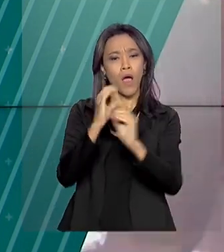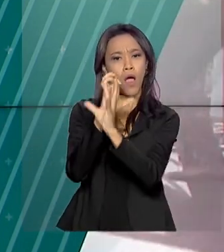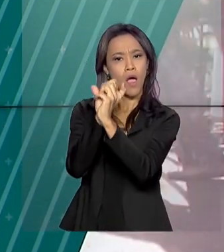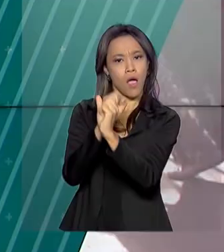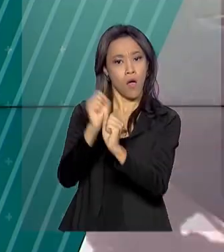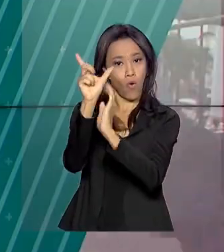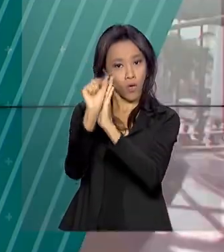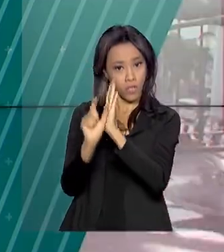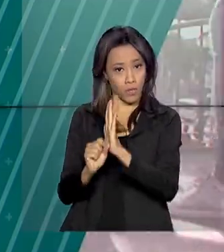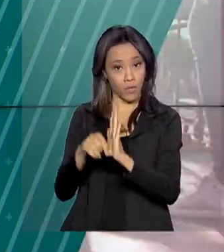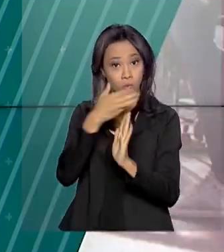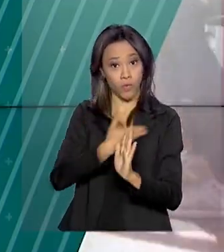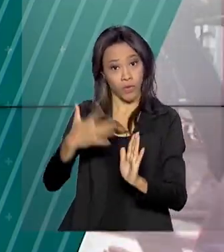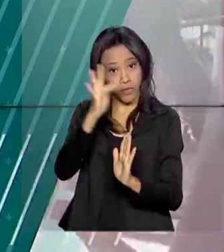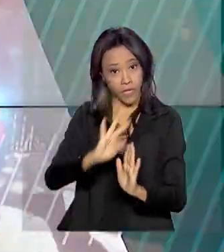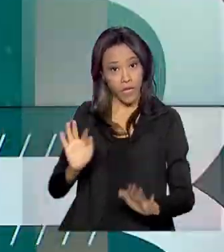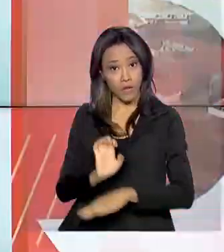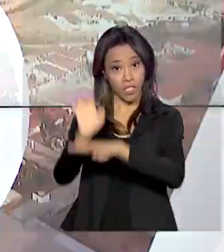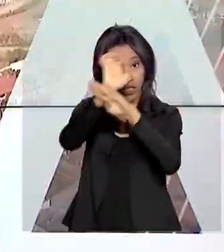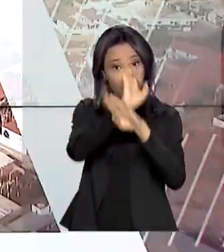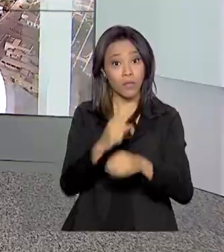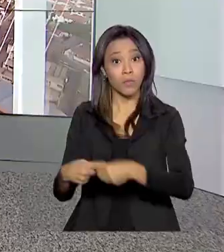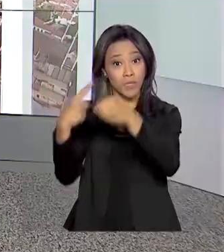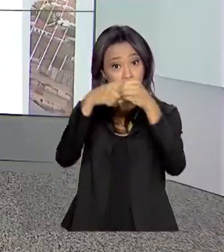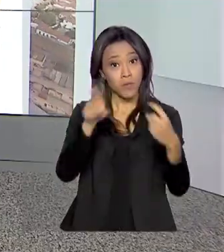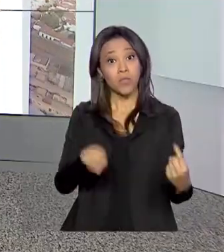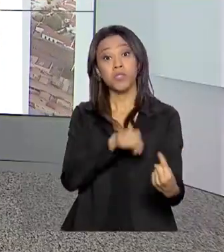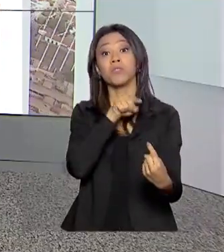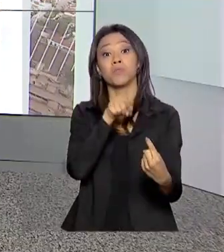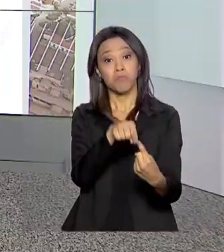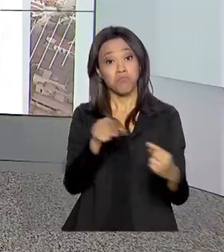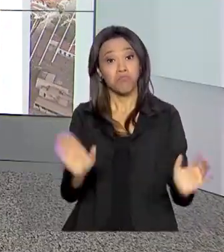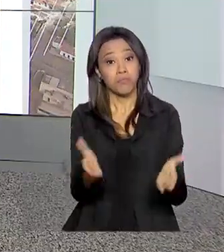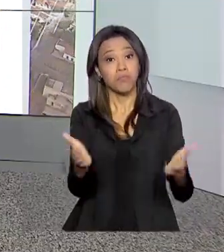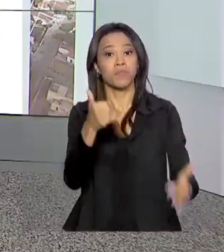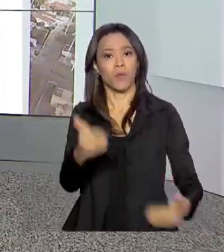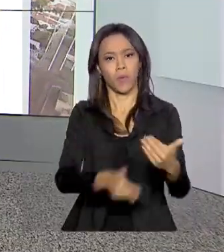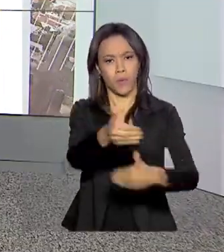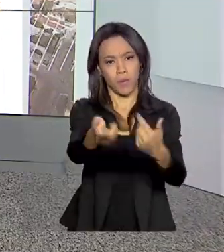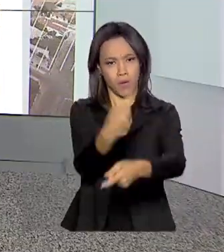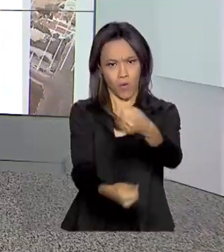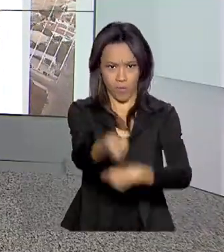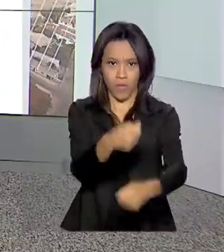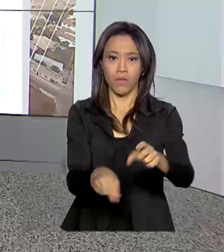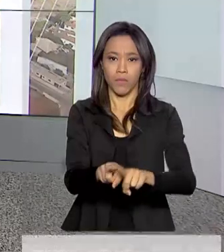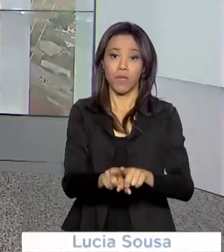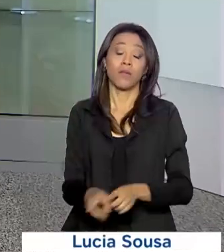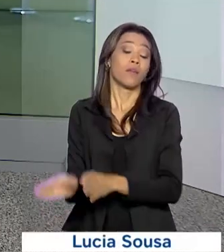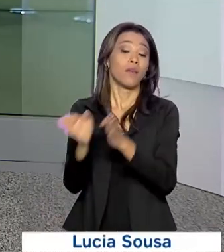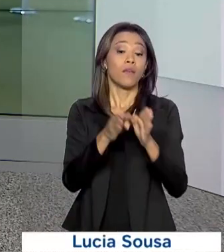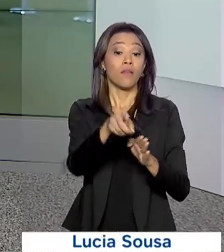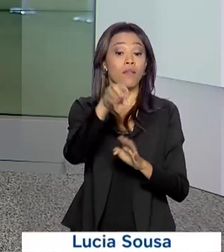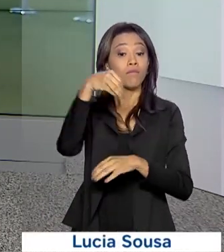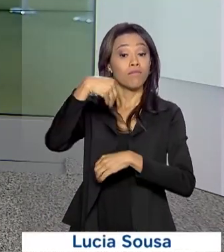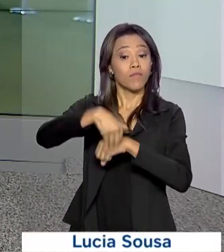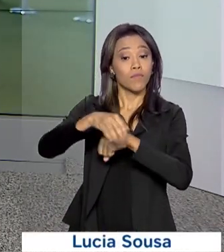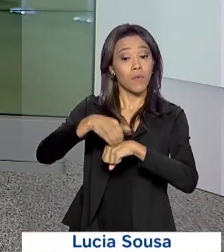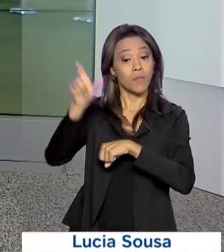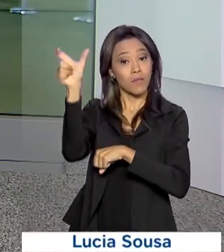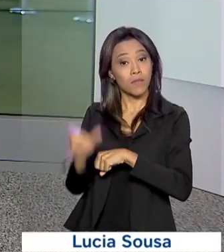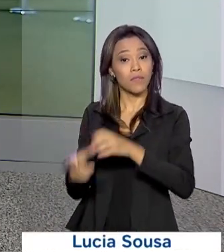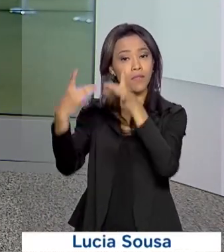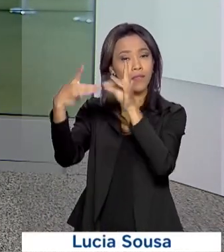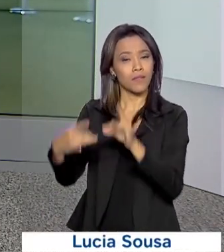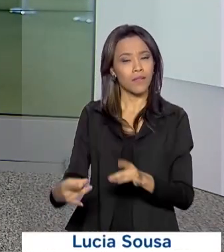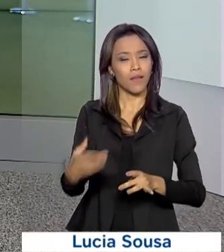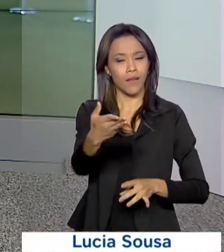municípios e também estimular a economia. Vamos conversar então com o repórter Glauco de Queiroz. Ele traz ao vivo os detalhes pra